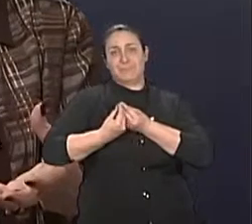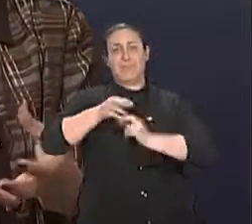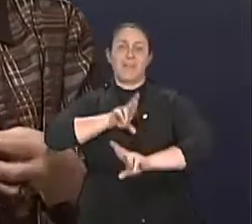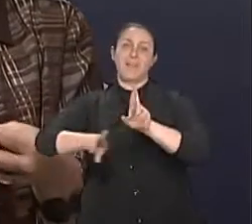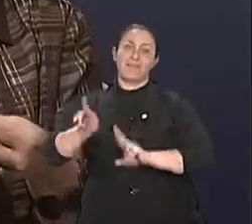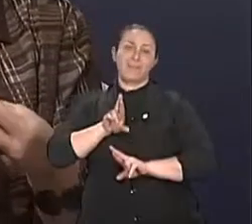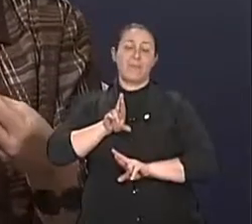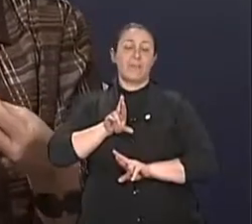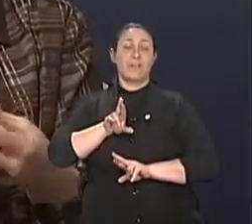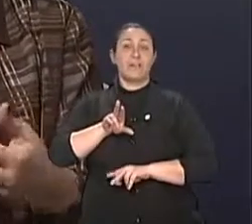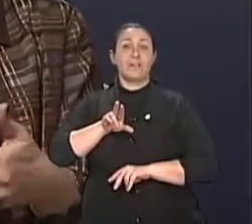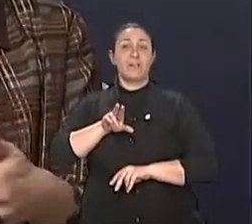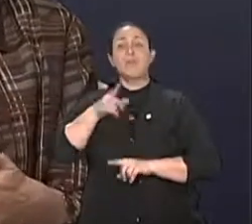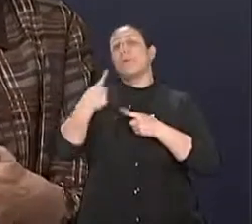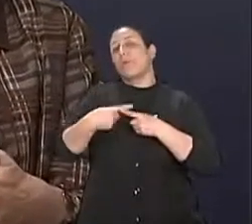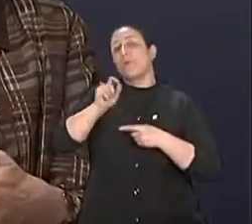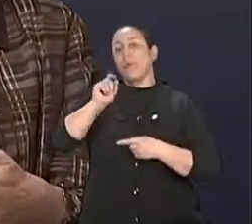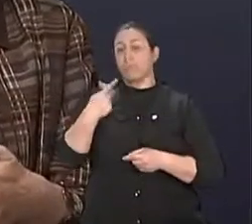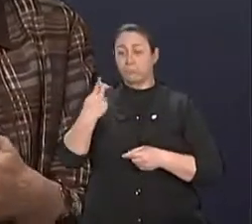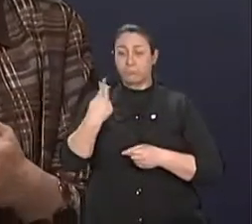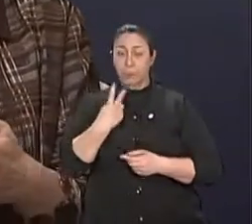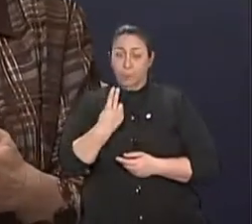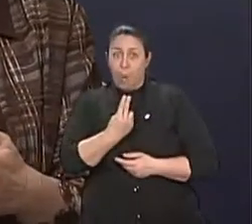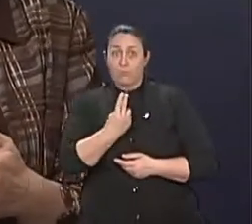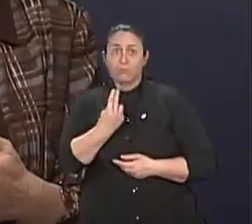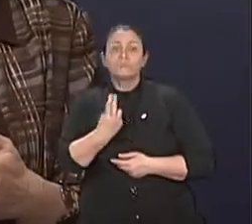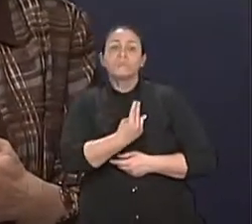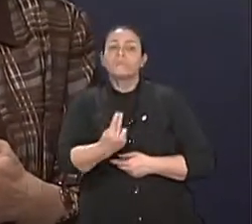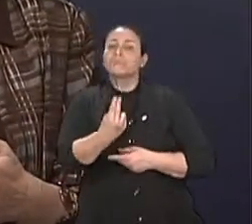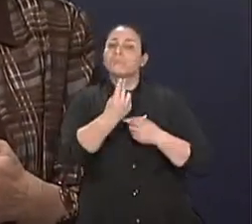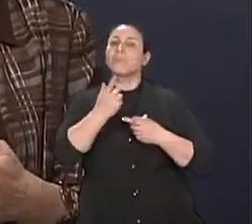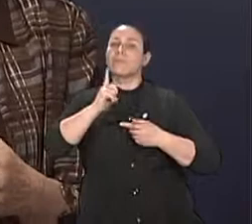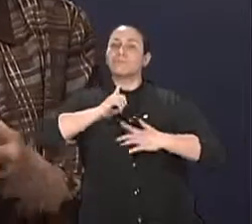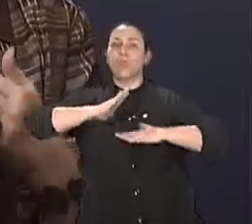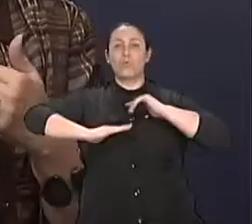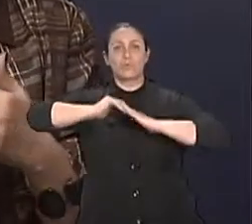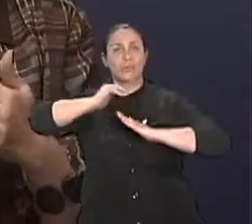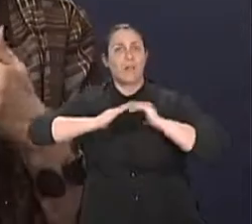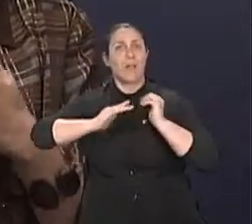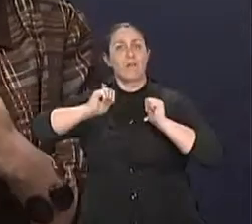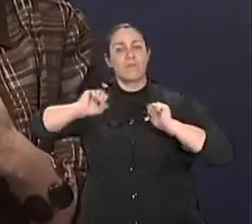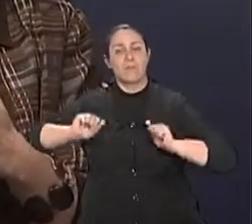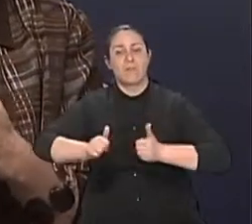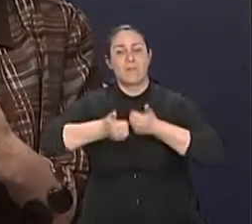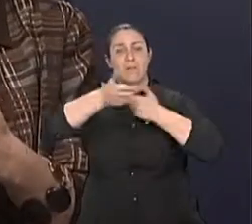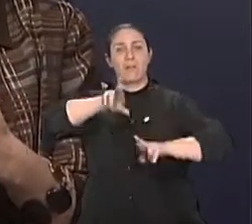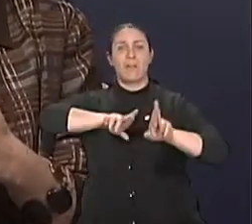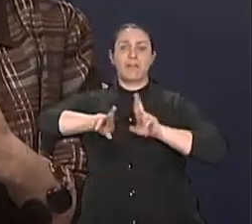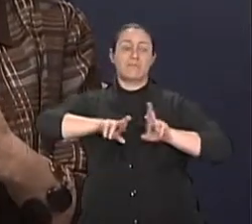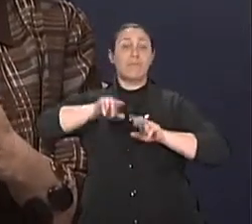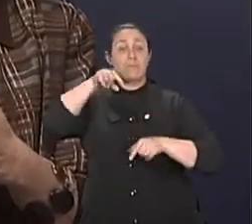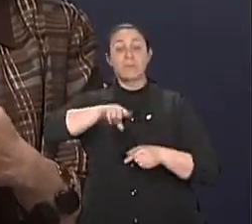é poder crescer consigo pra poder crescer na relação. É um investimento individual